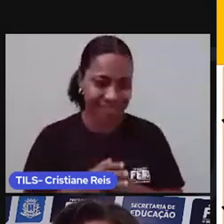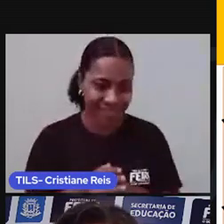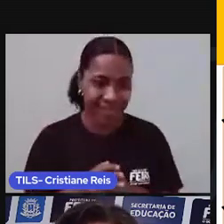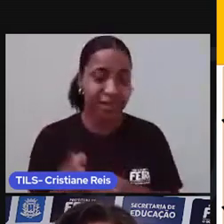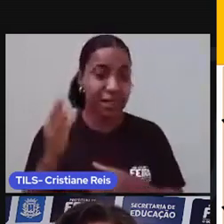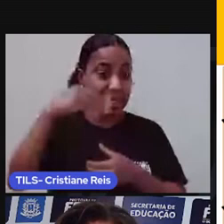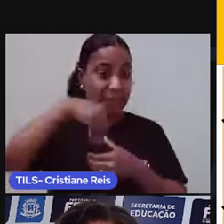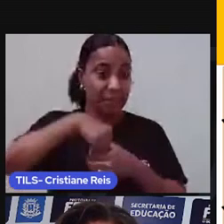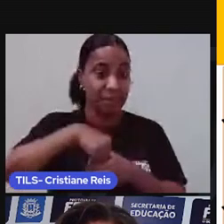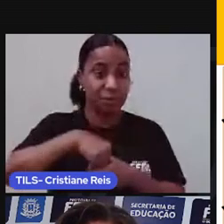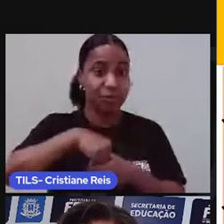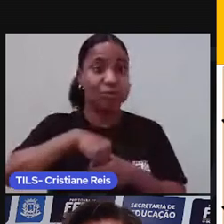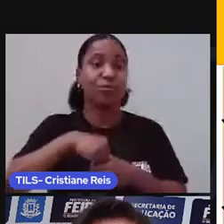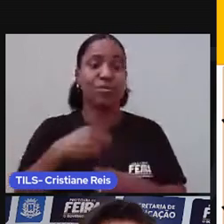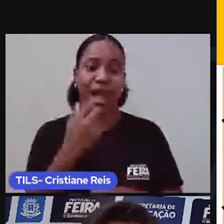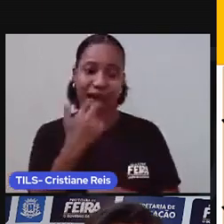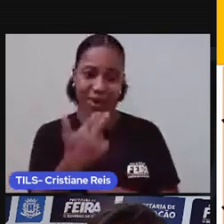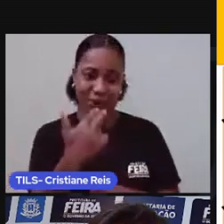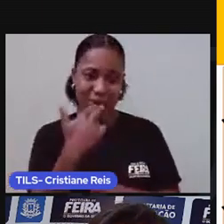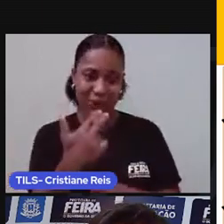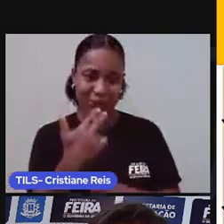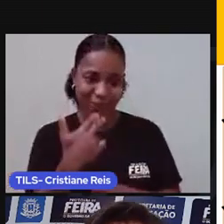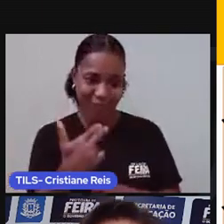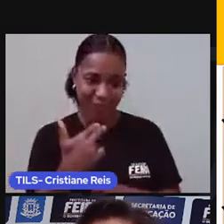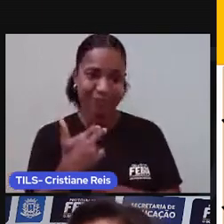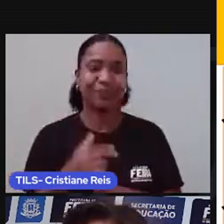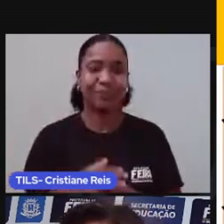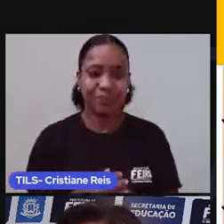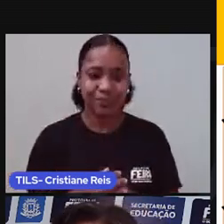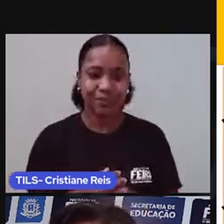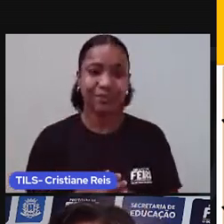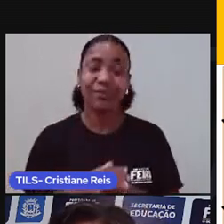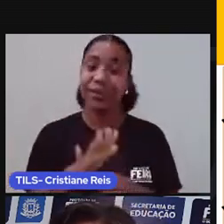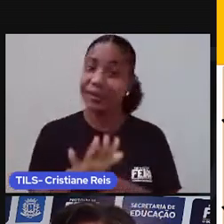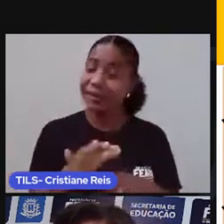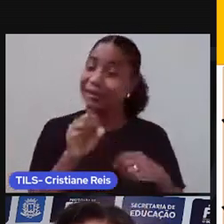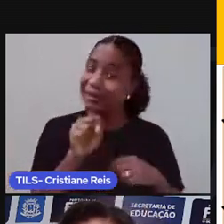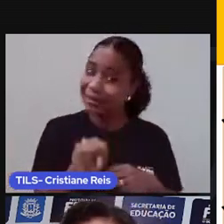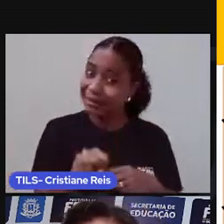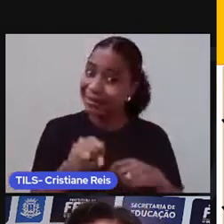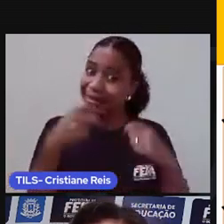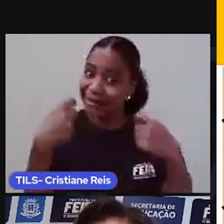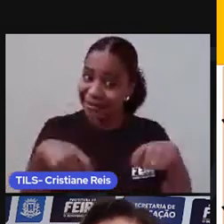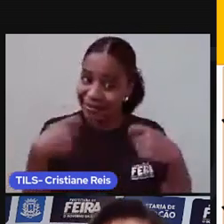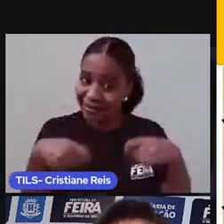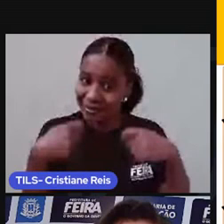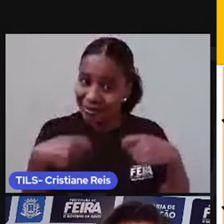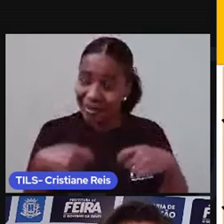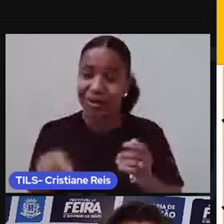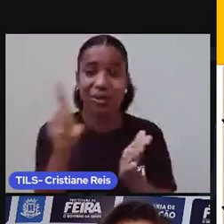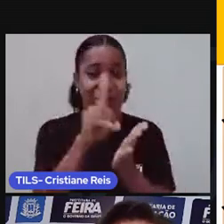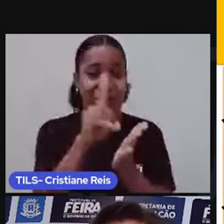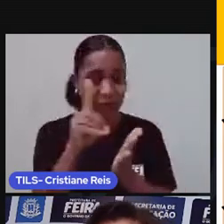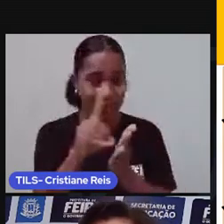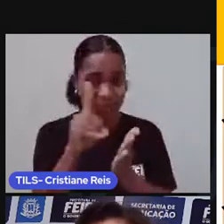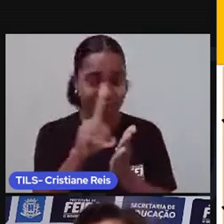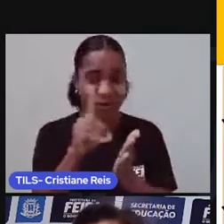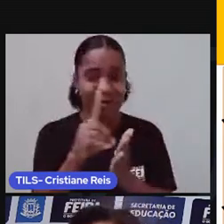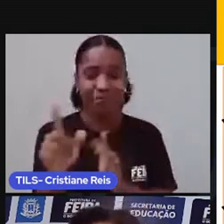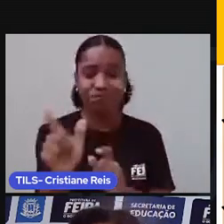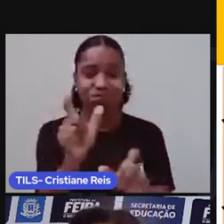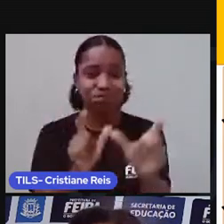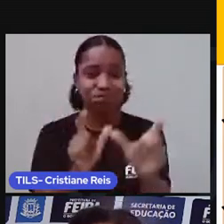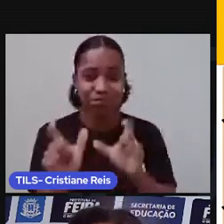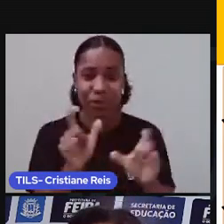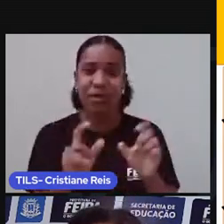no nosso idioma. E, por fim, se necessário, você busca no dicionário as palavras